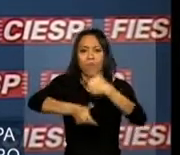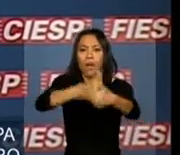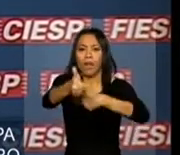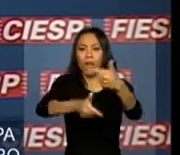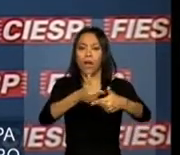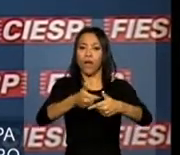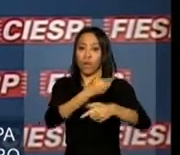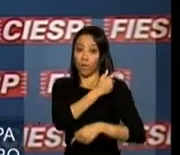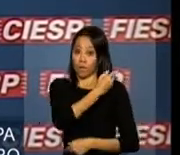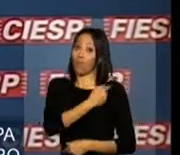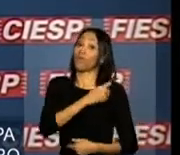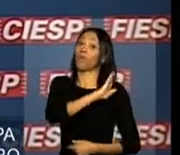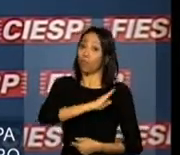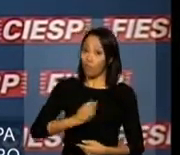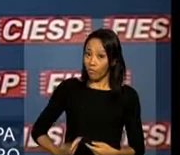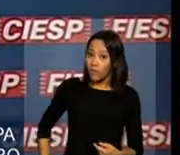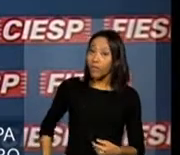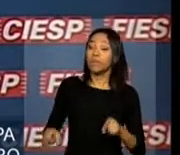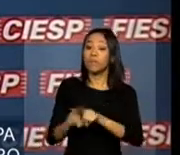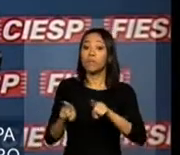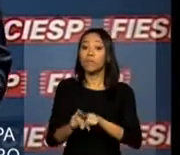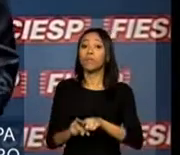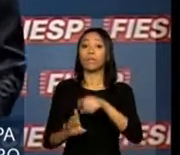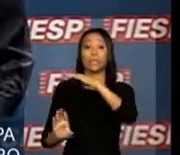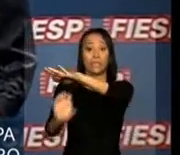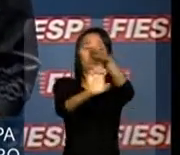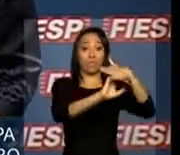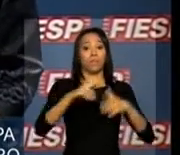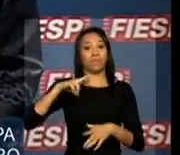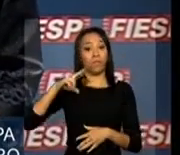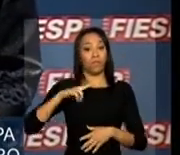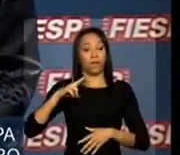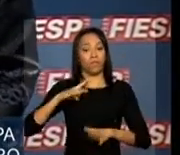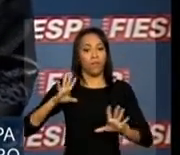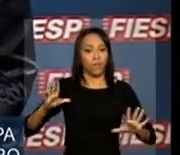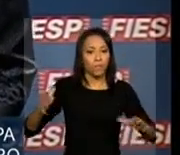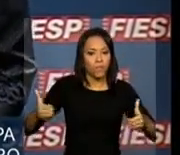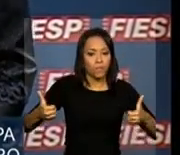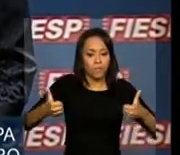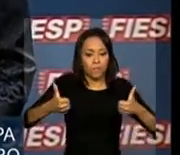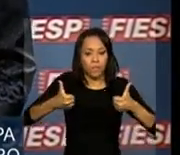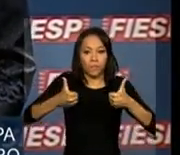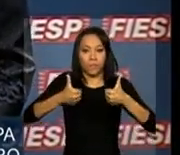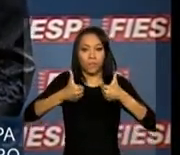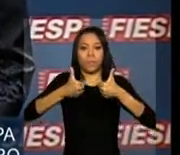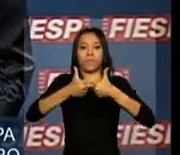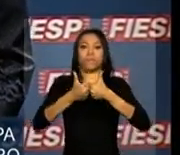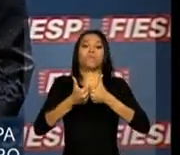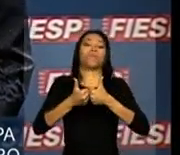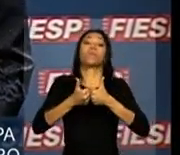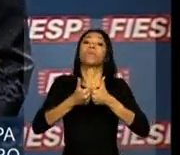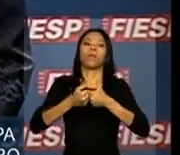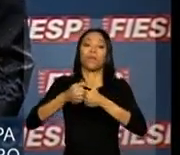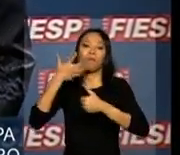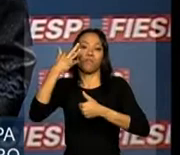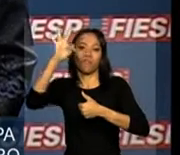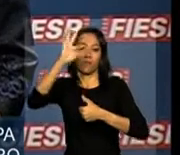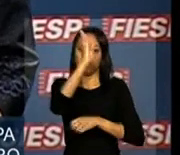governo quanto o setor privado, para o estreitamento dos laços econômicos entre França e Brasil.